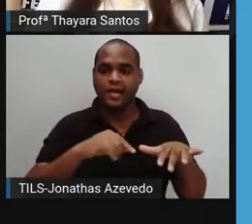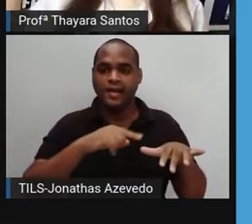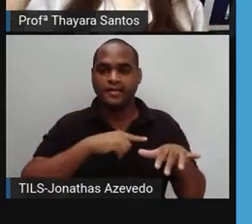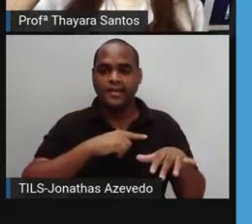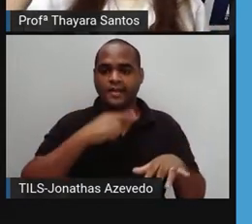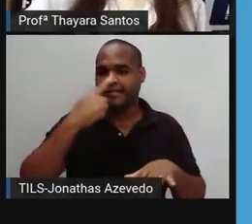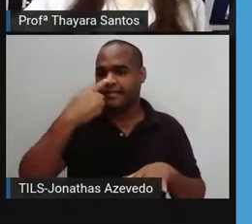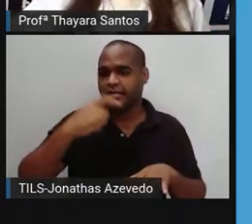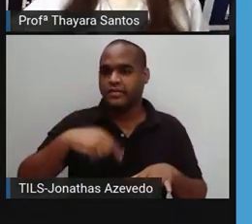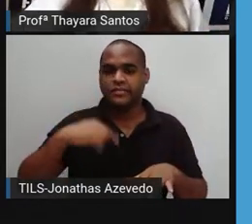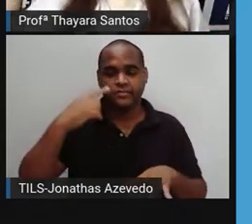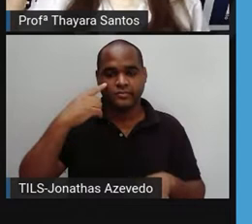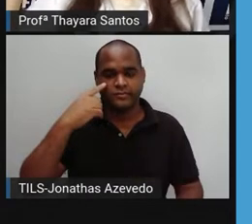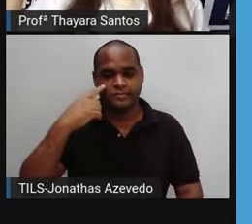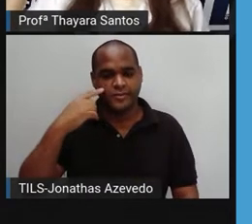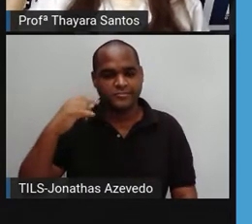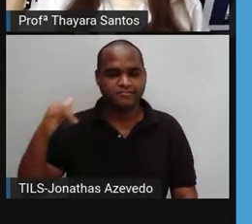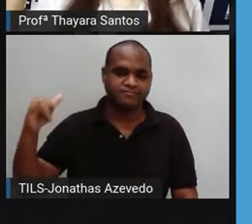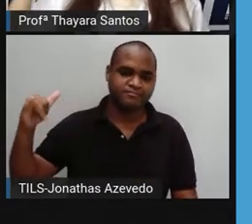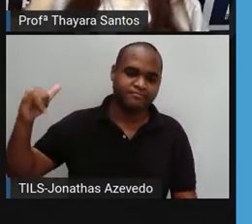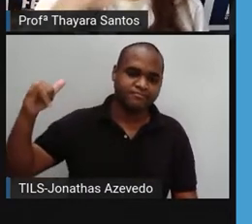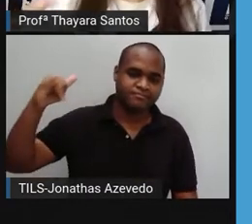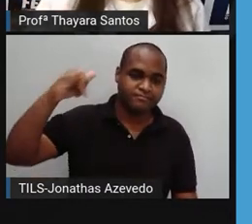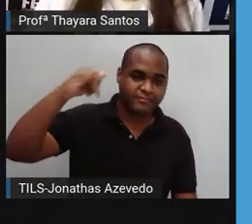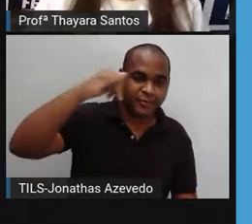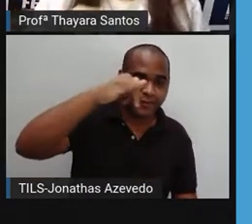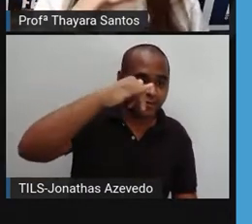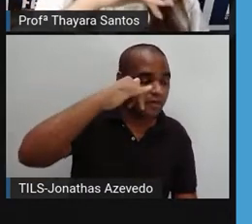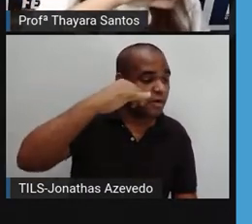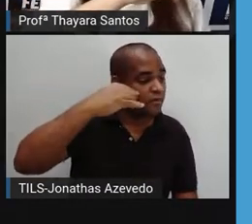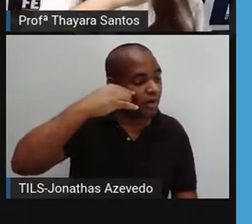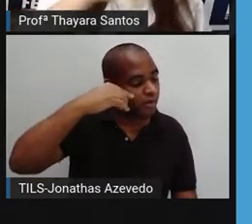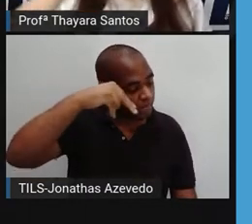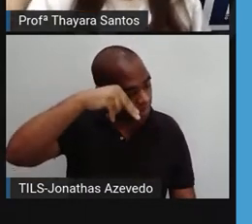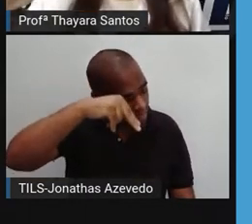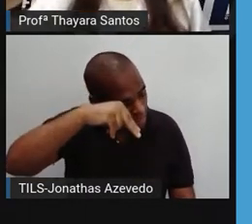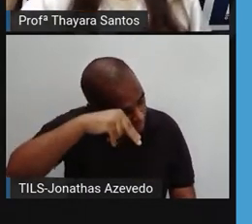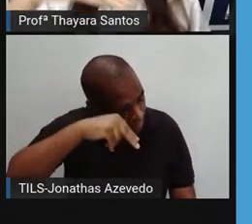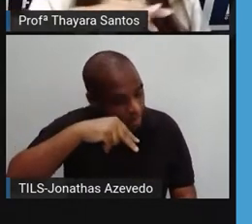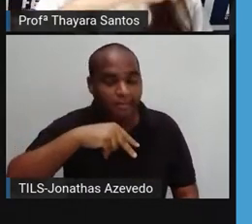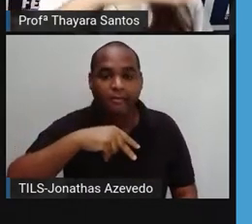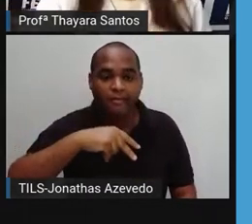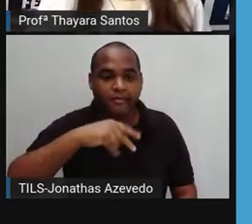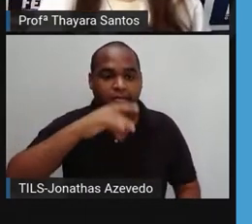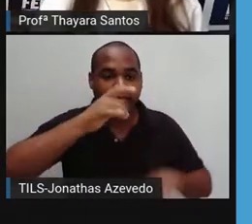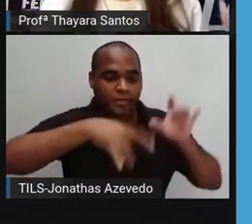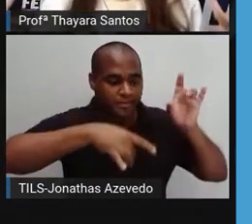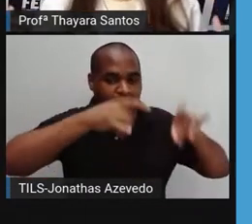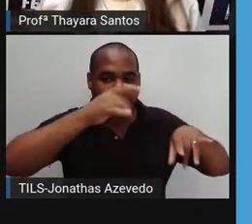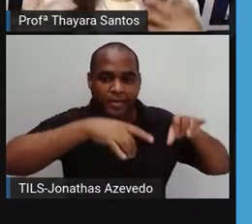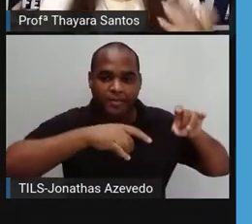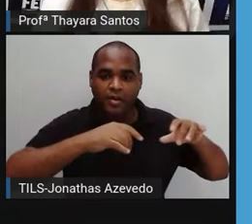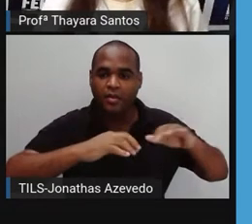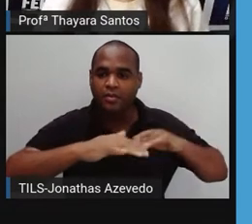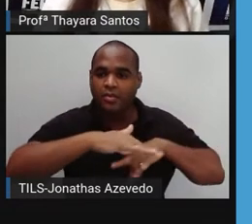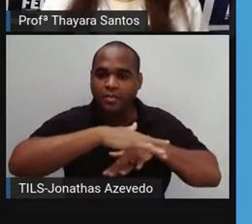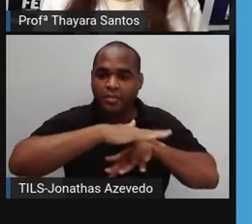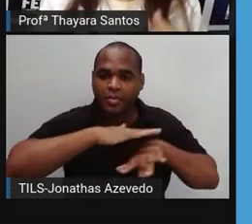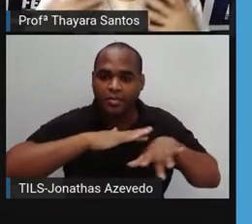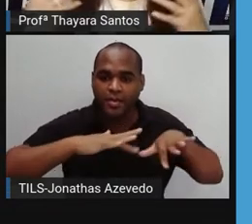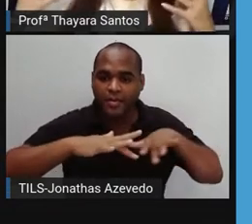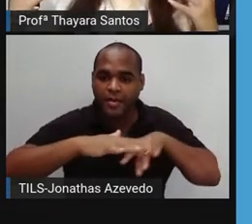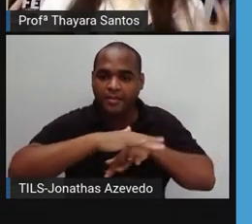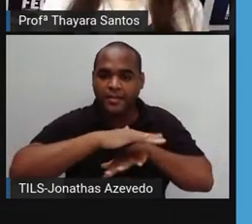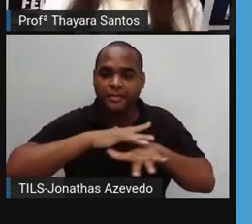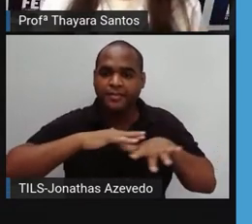Quando sobrevoa, quando as pessoas sobrevoam essa localidade, conseguem ver essa massa flutuante. Tudo isso é lixo, gente.